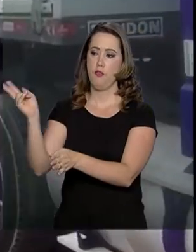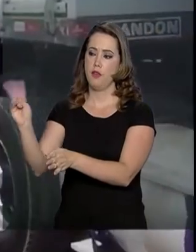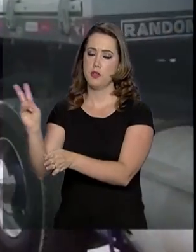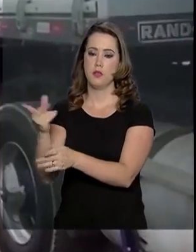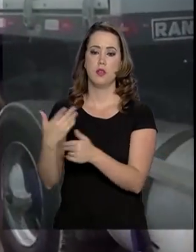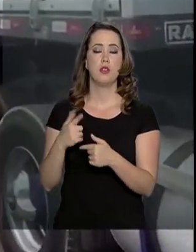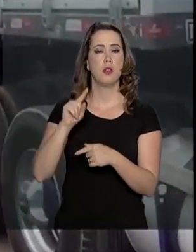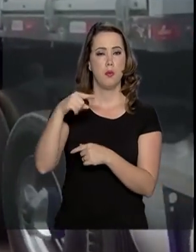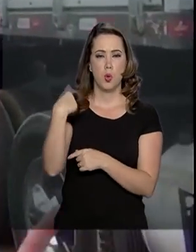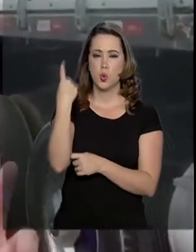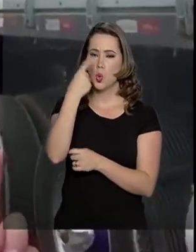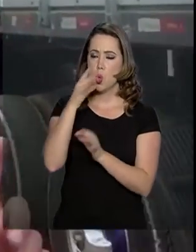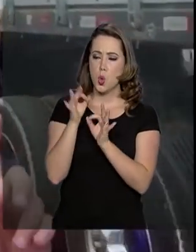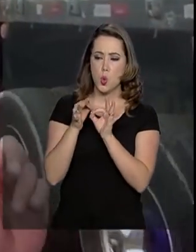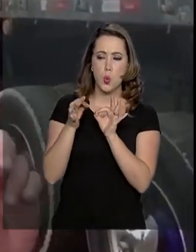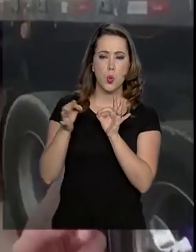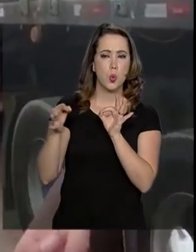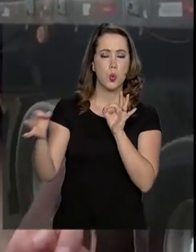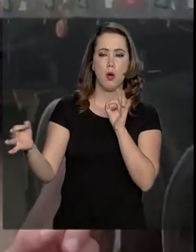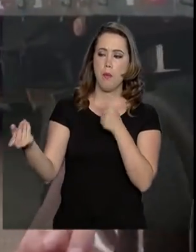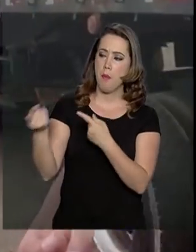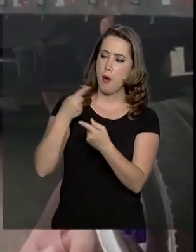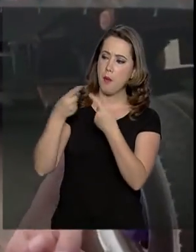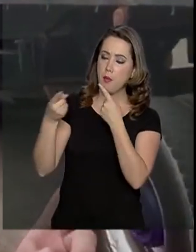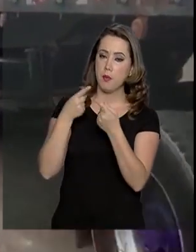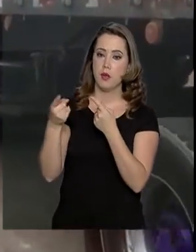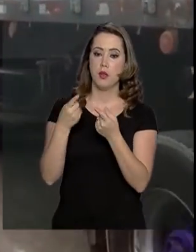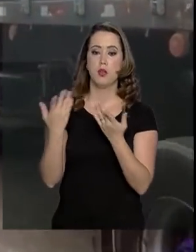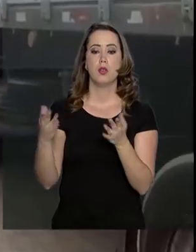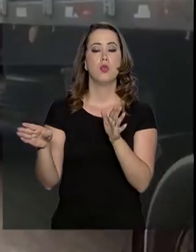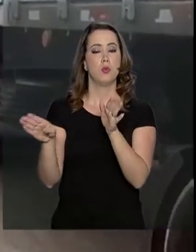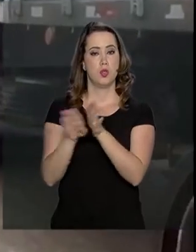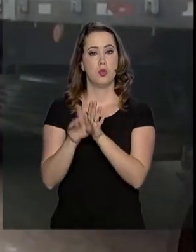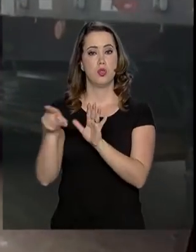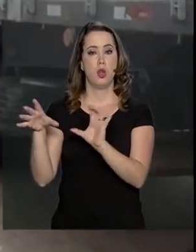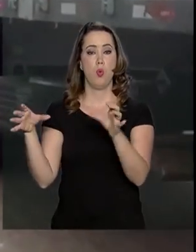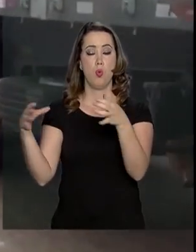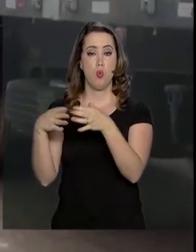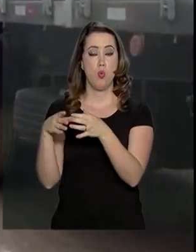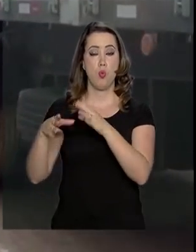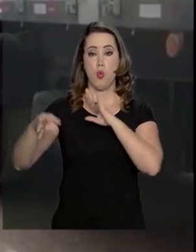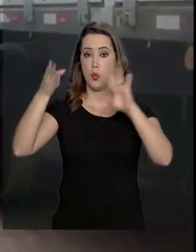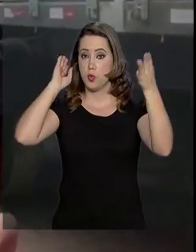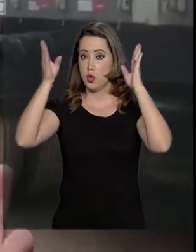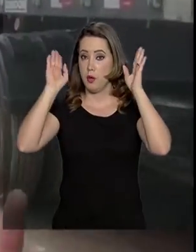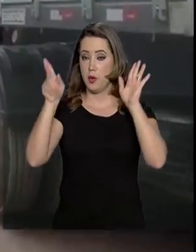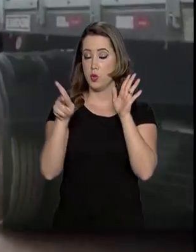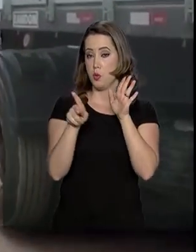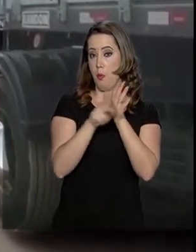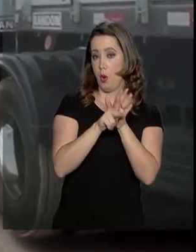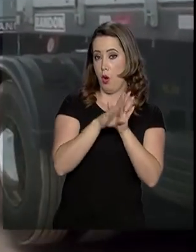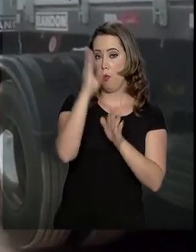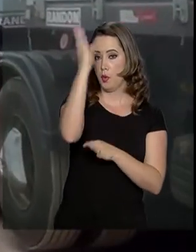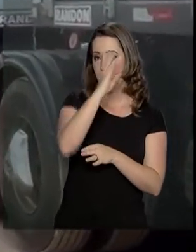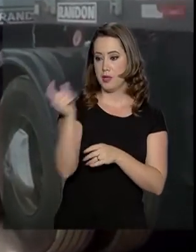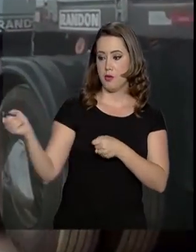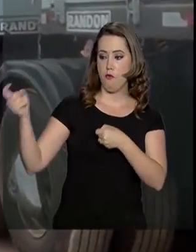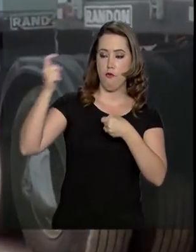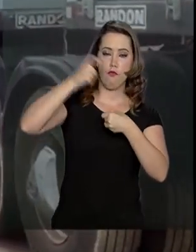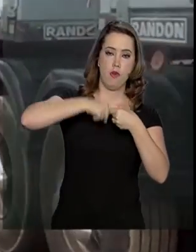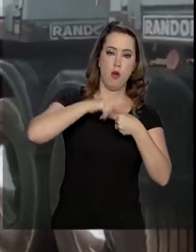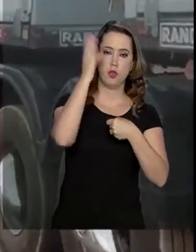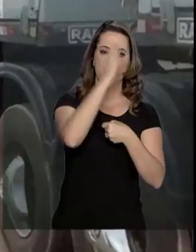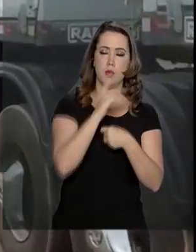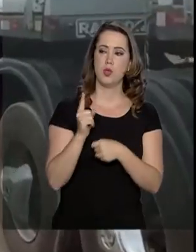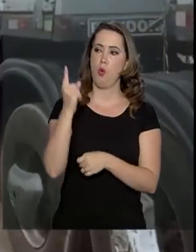finalmente um comboio de caminhões brasileiros começou a chegar ao Brasil. Eles atravessam a fronteira depois de